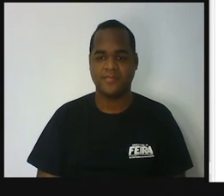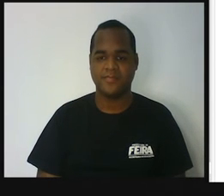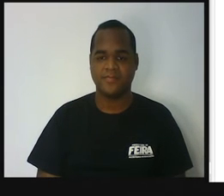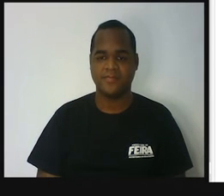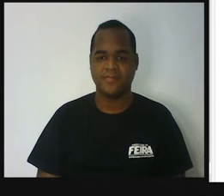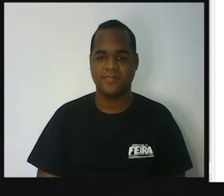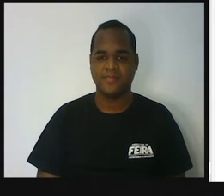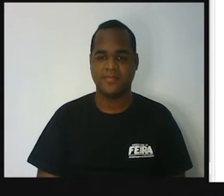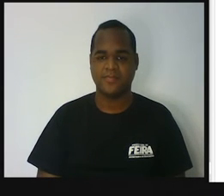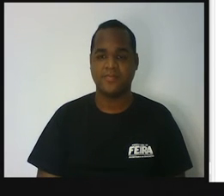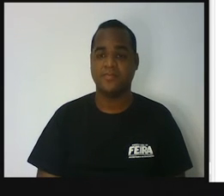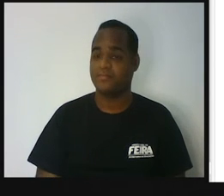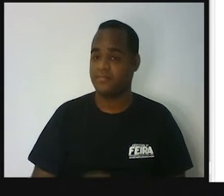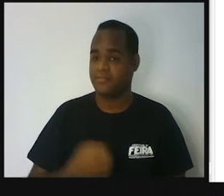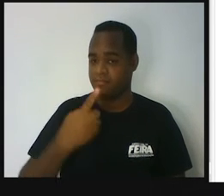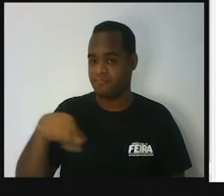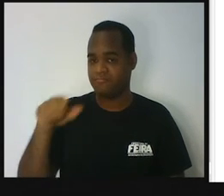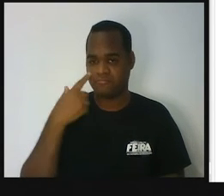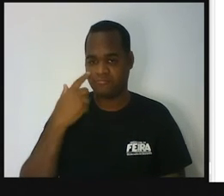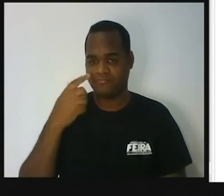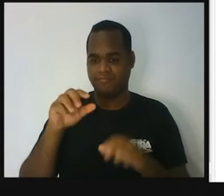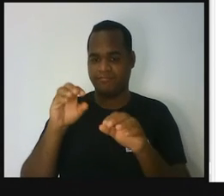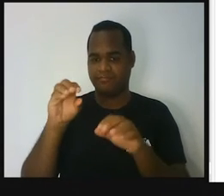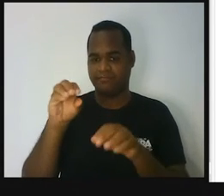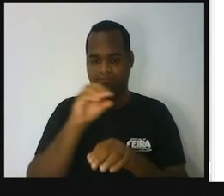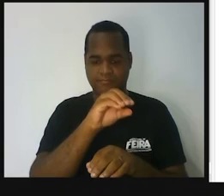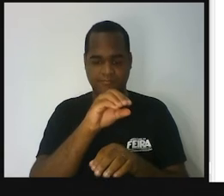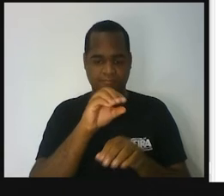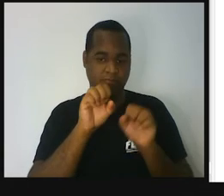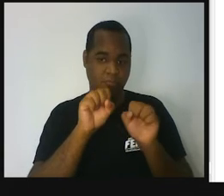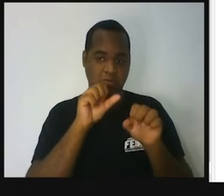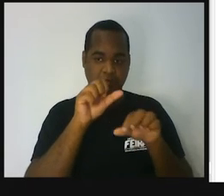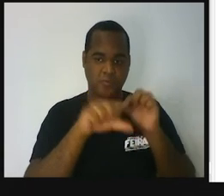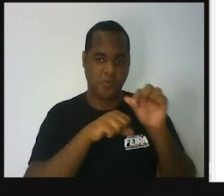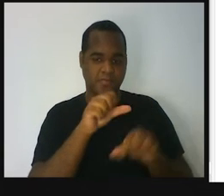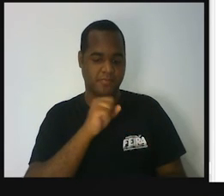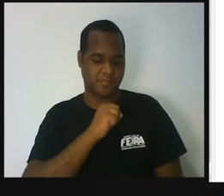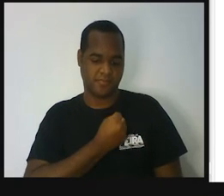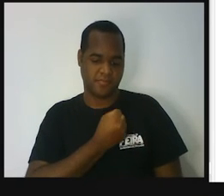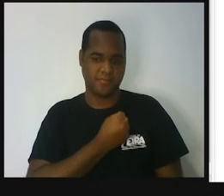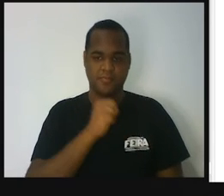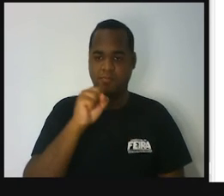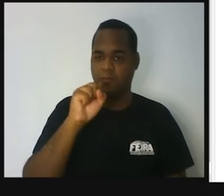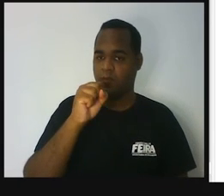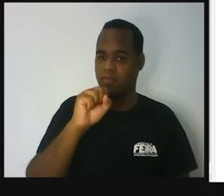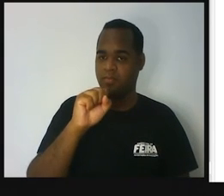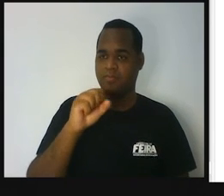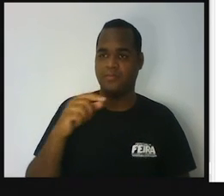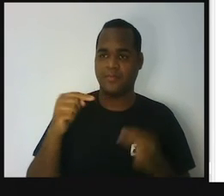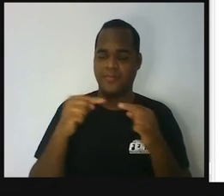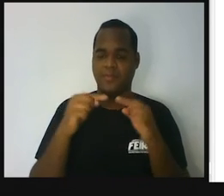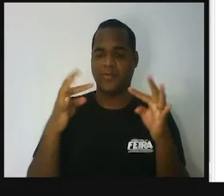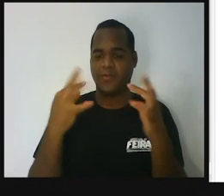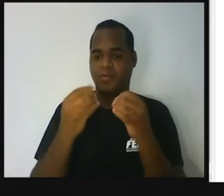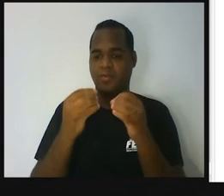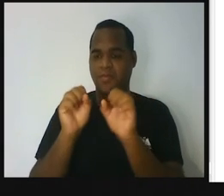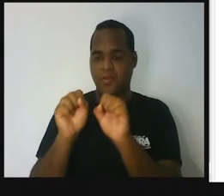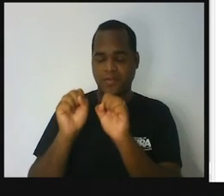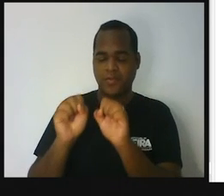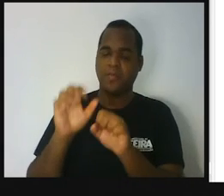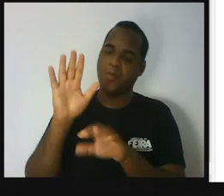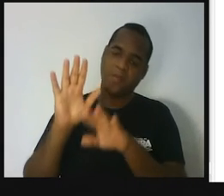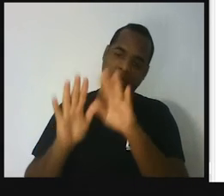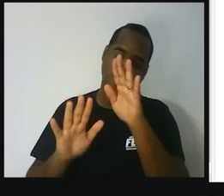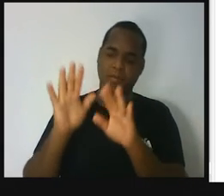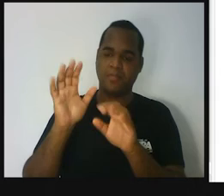E aí eu vou puxar ele para cá, ó. Para colocar ele aqui do ladinho do oito. Oito é o total de possibilidades. E